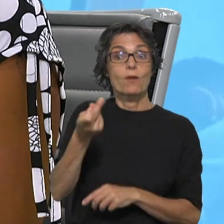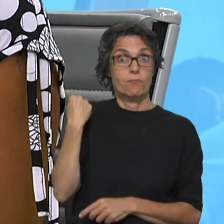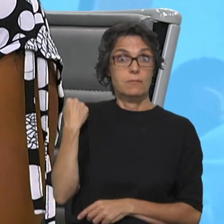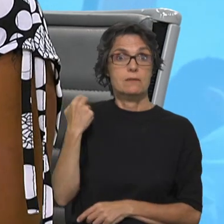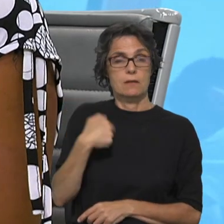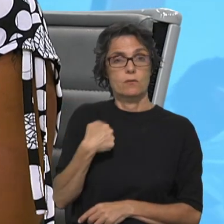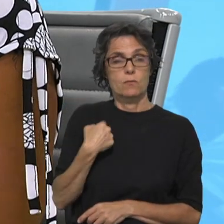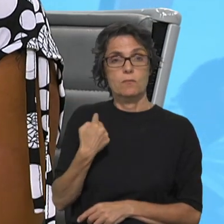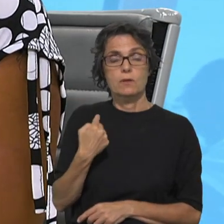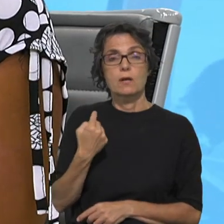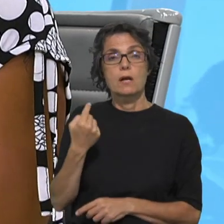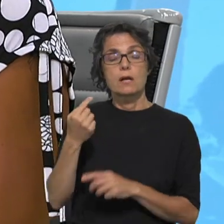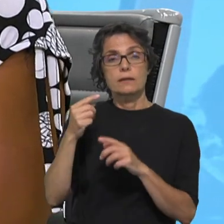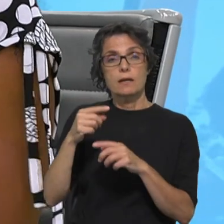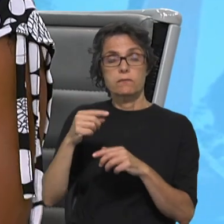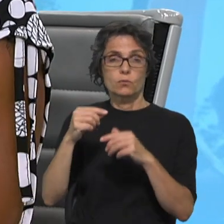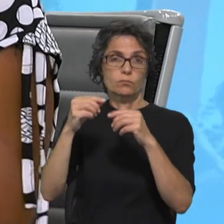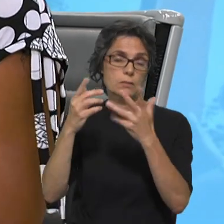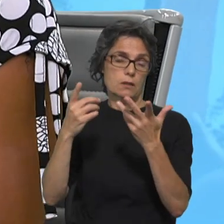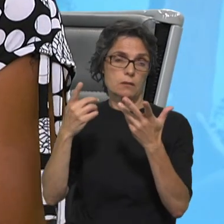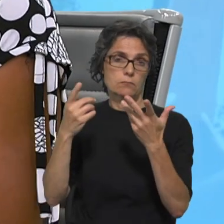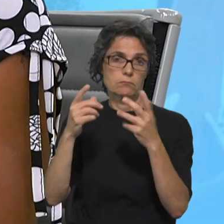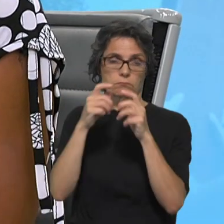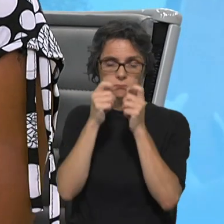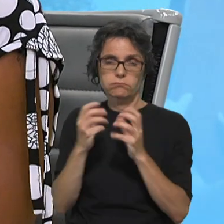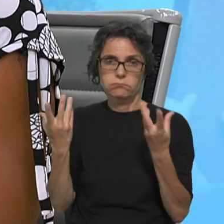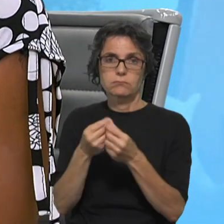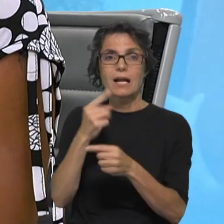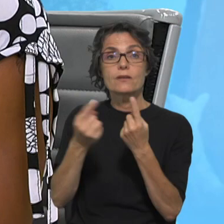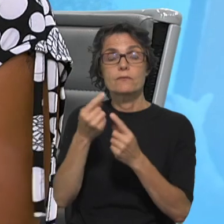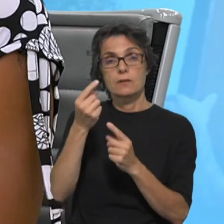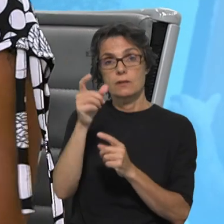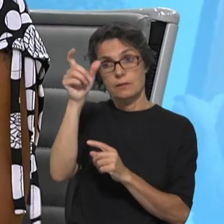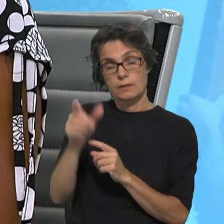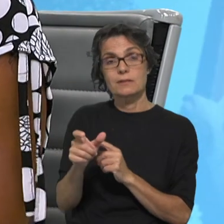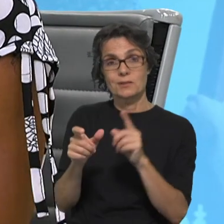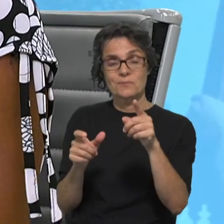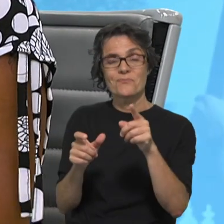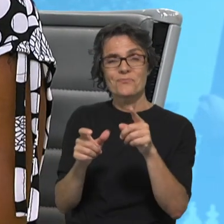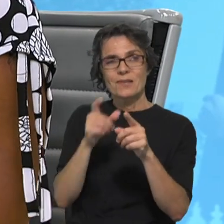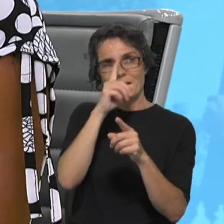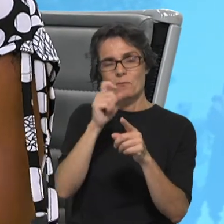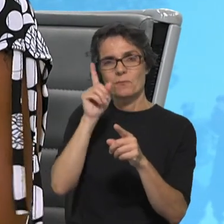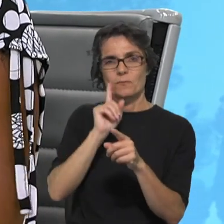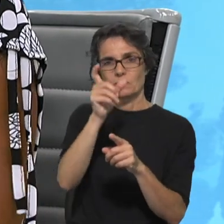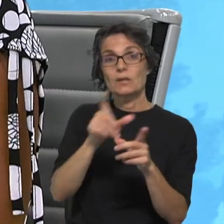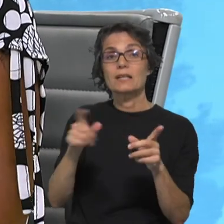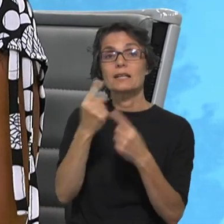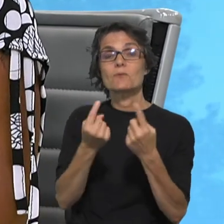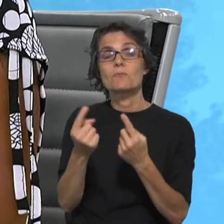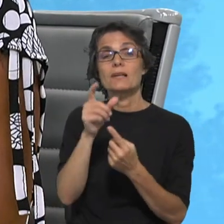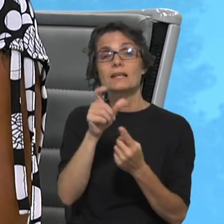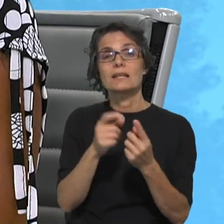orientar um retiro e de facto tinha lá a catequista que de vez em quando explicava algumas questões na língua